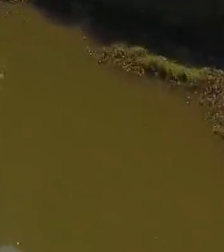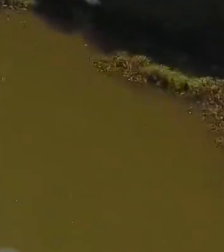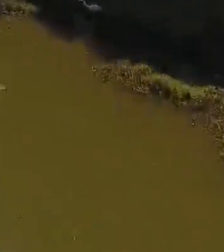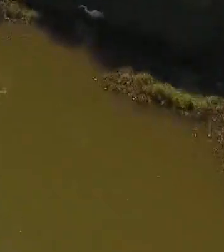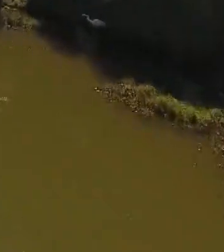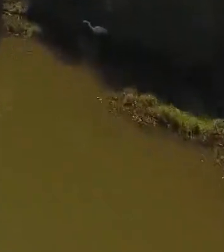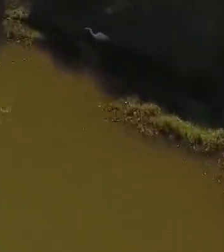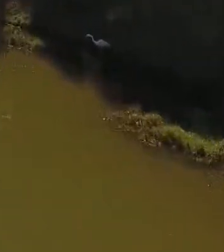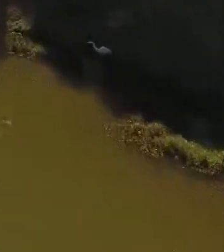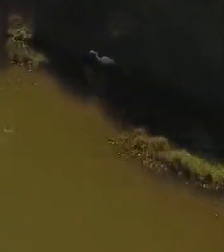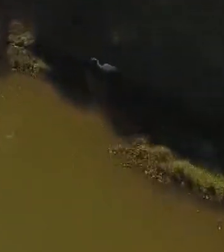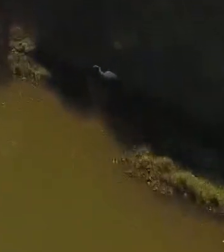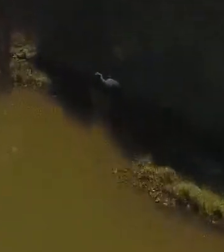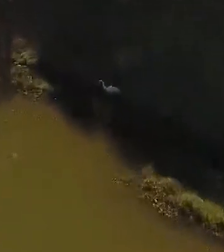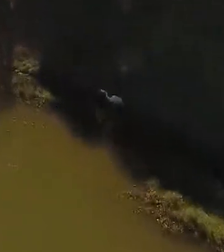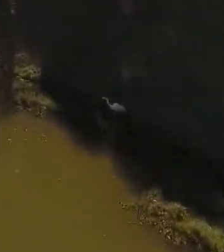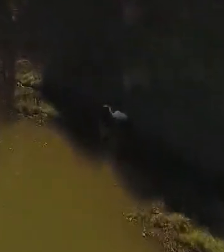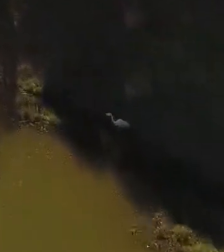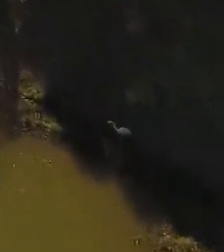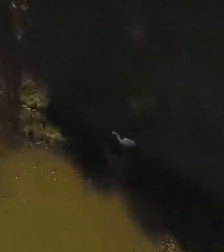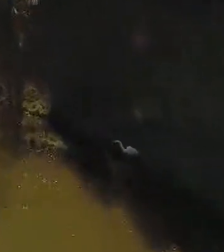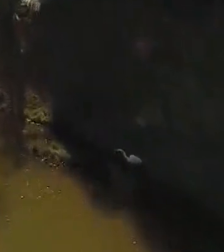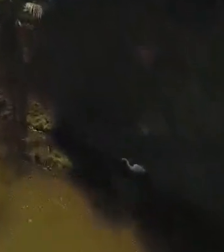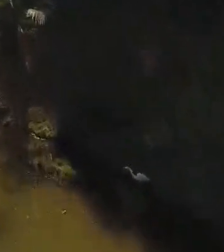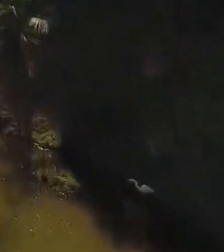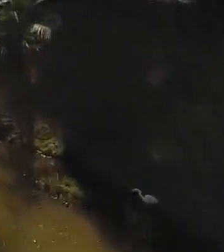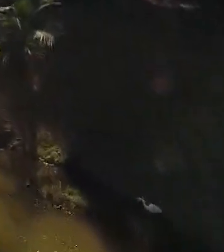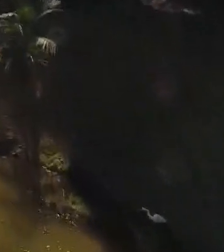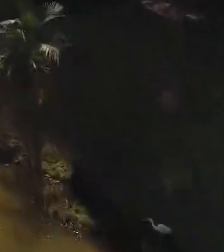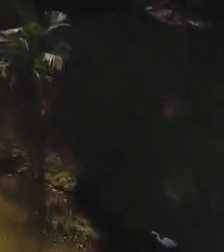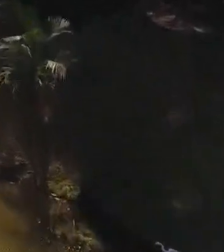www.fema.org